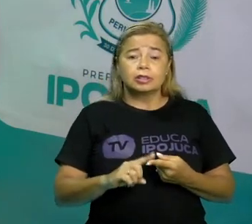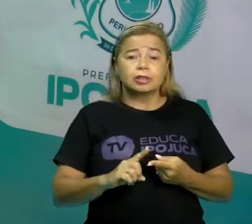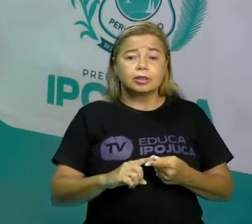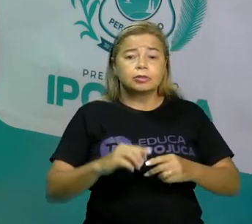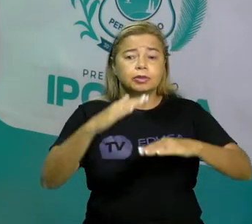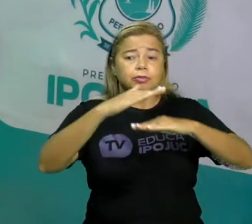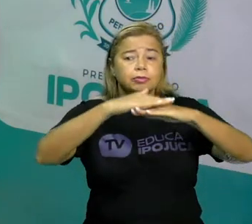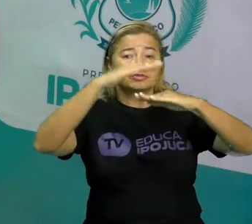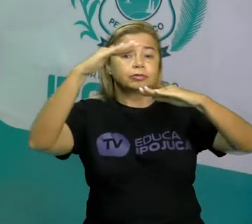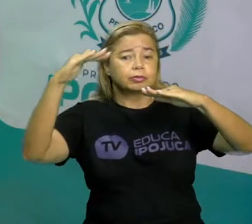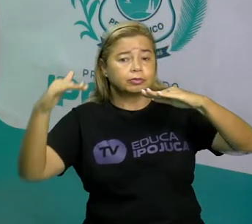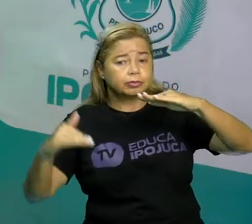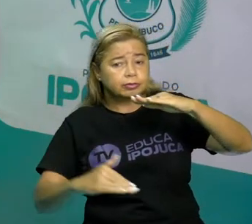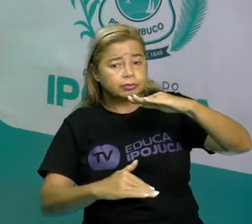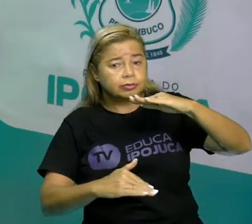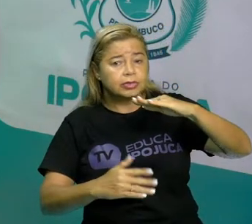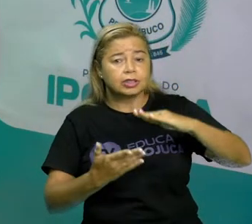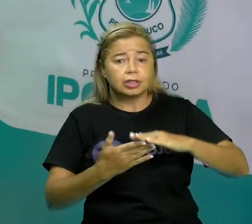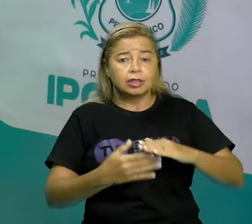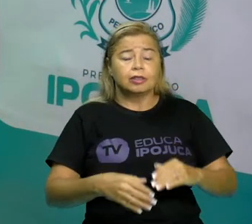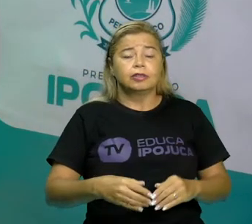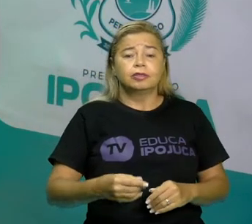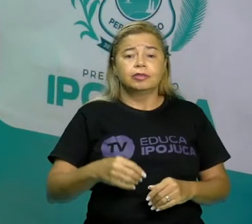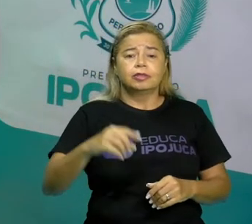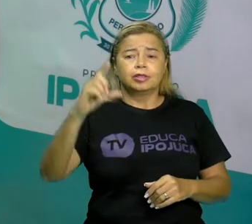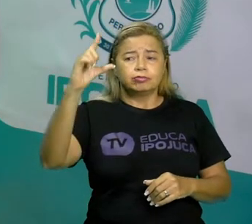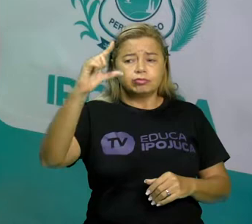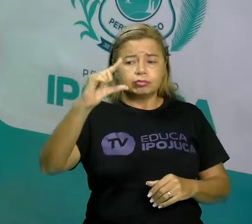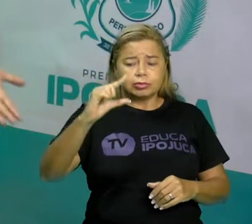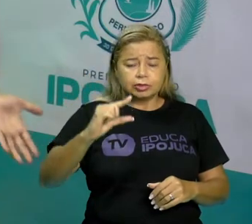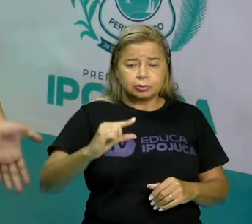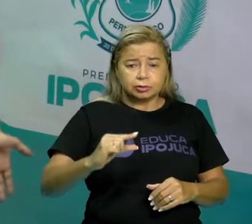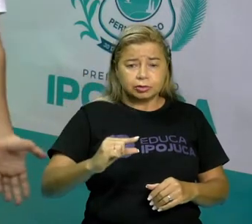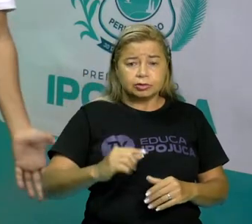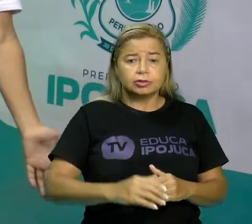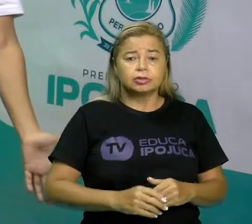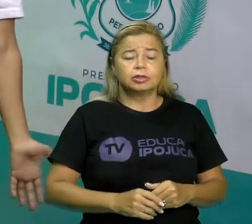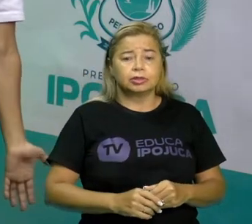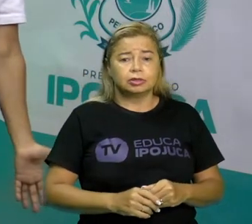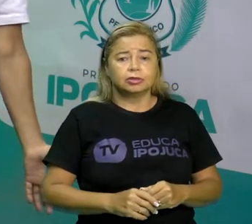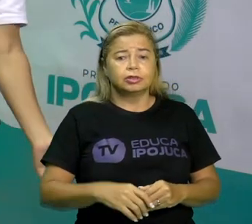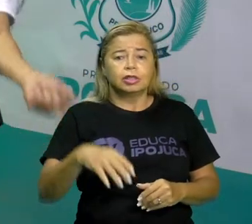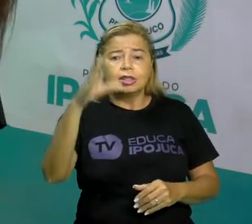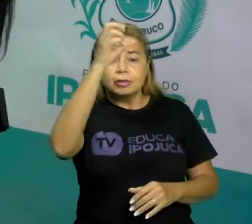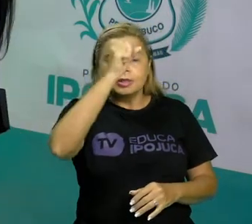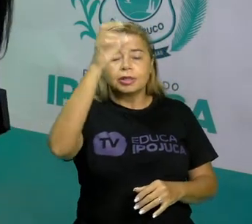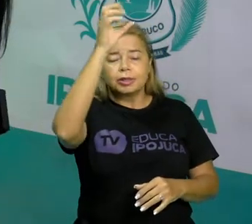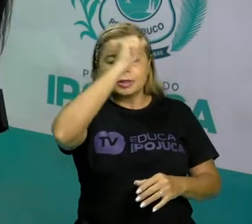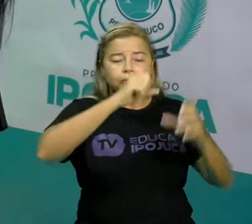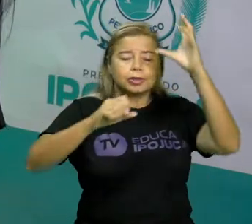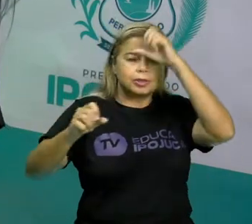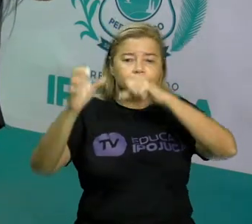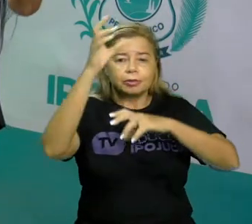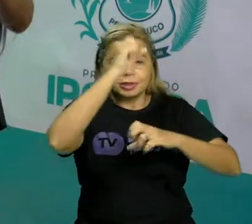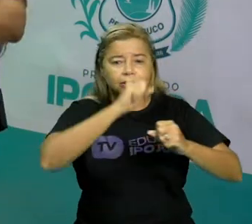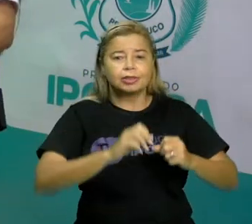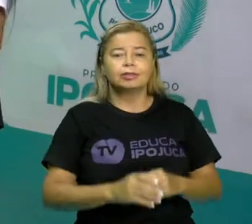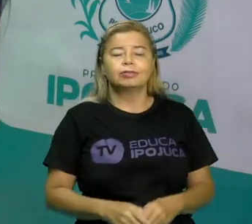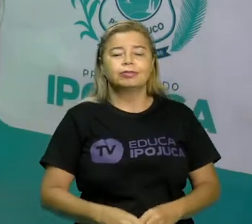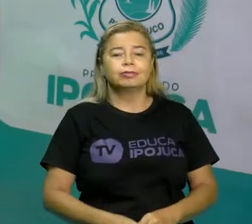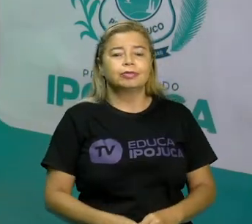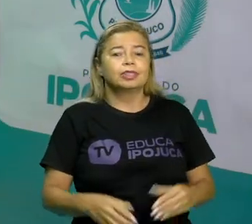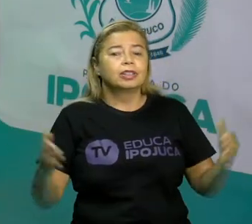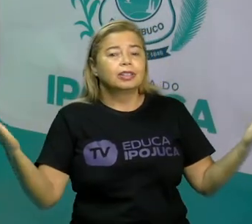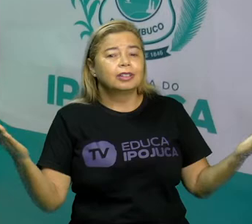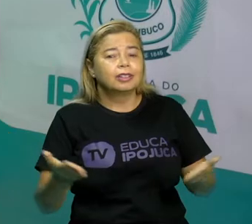decrescente, que é 20 mil, 18 mil. E, assim, nós vamos aprendendo cada vez mais. Vamos, agora, para o nosso